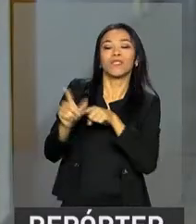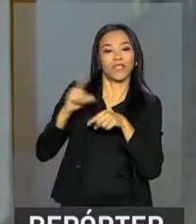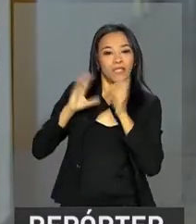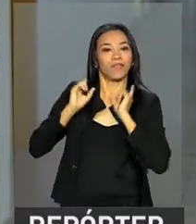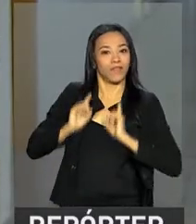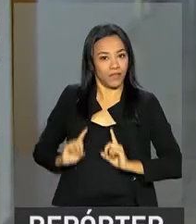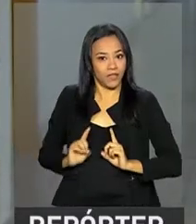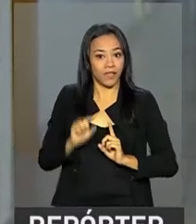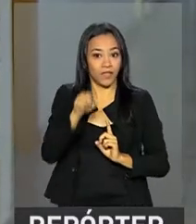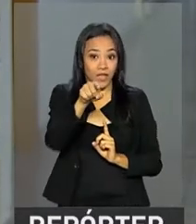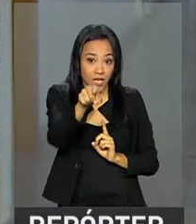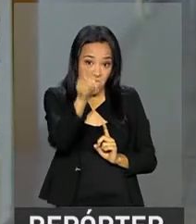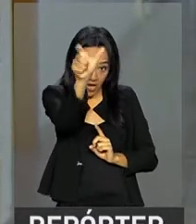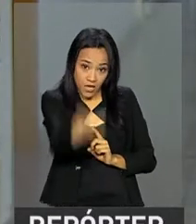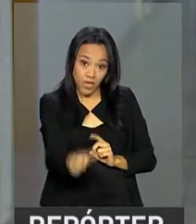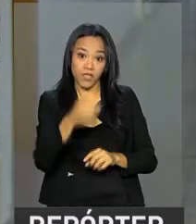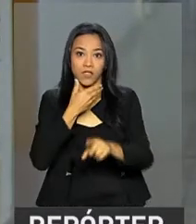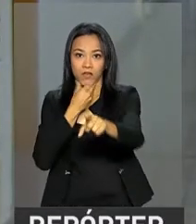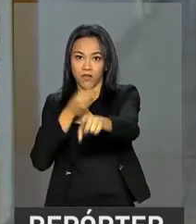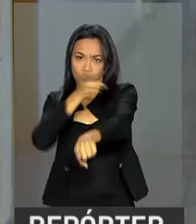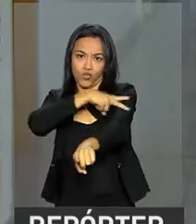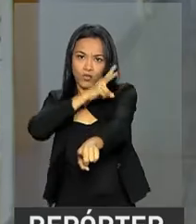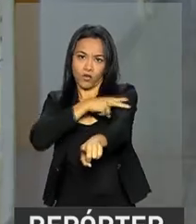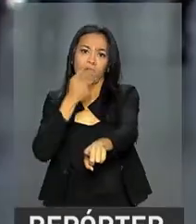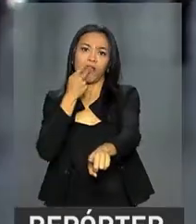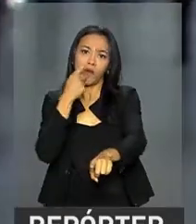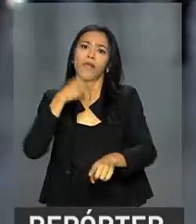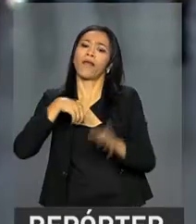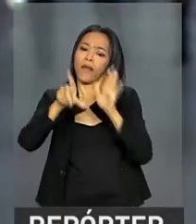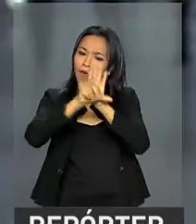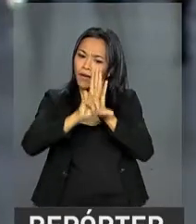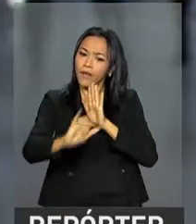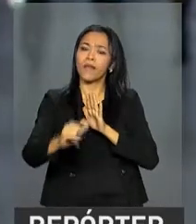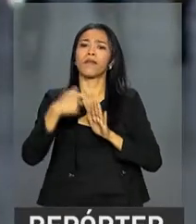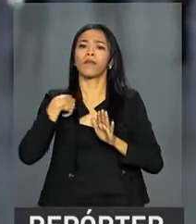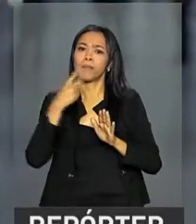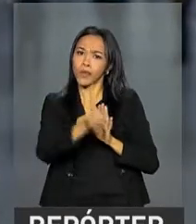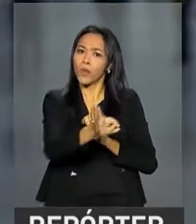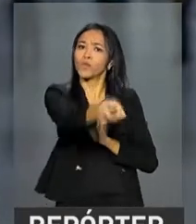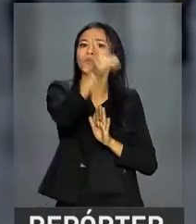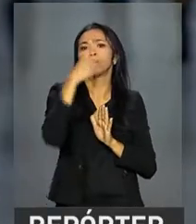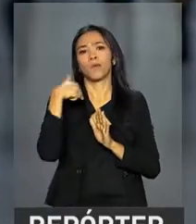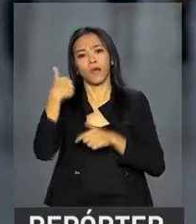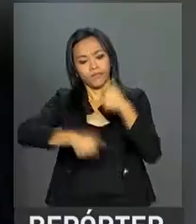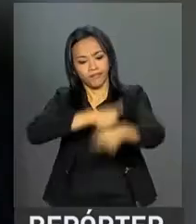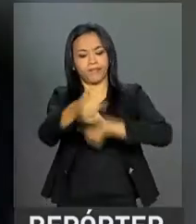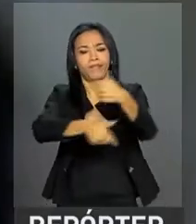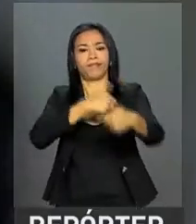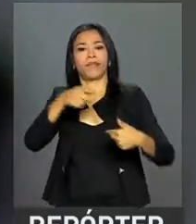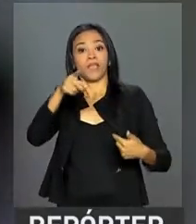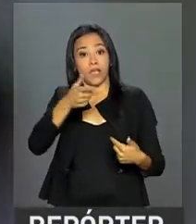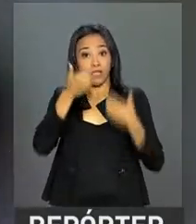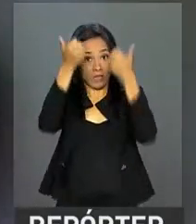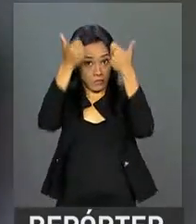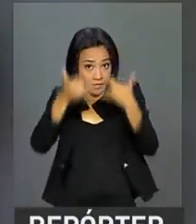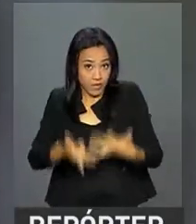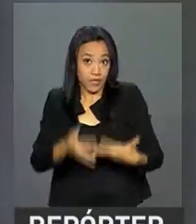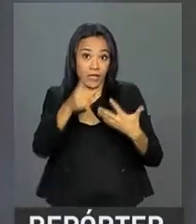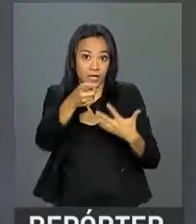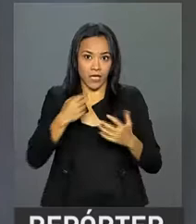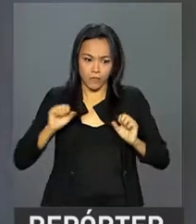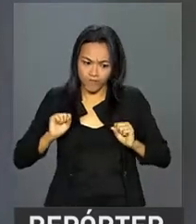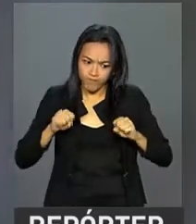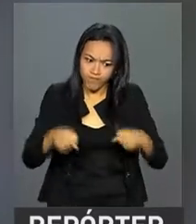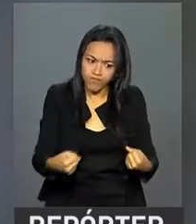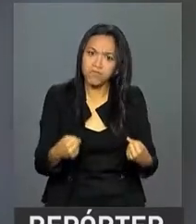O encarregado diz que a lei dá o direito deles se manterem ativos economicamente e revela que a dedicação ao